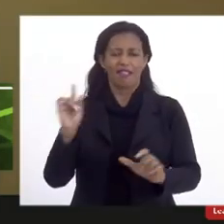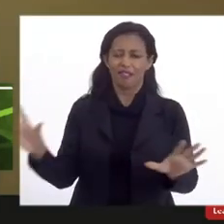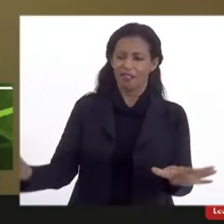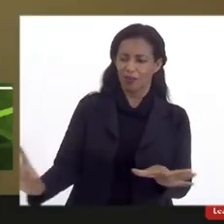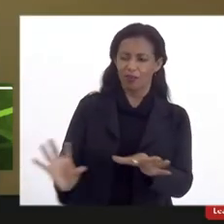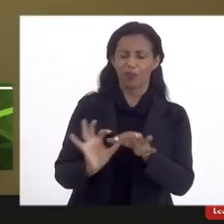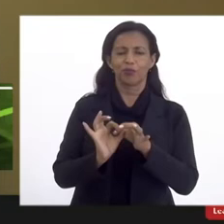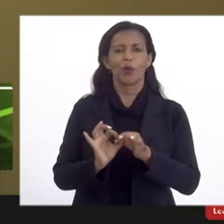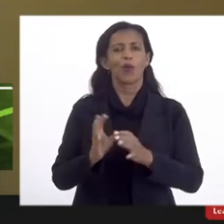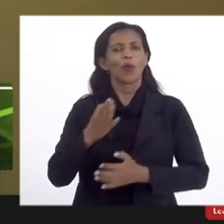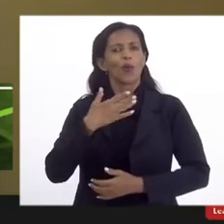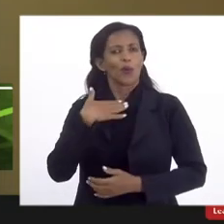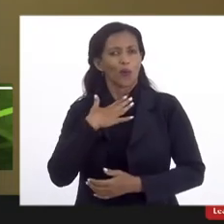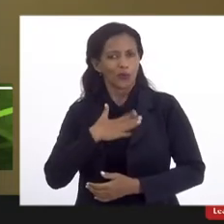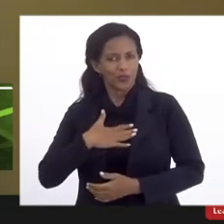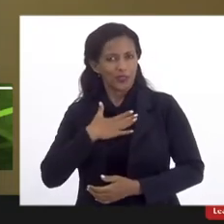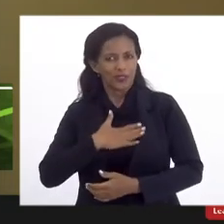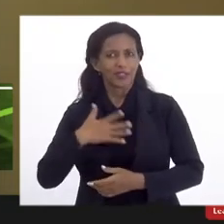Gostei muito das palavras